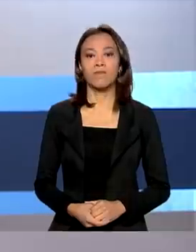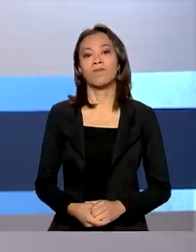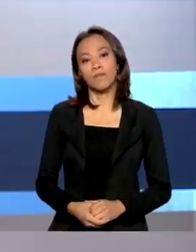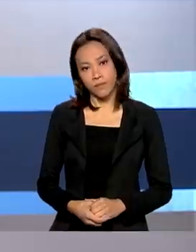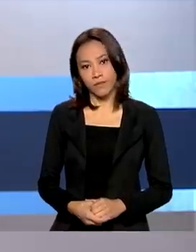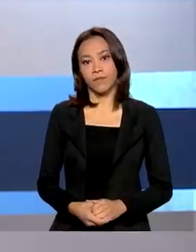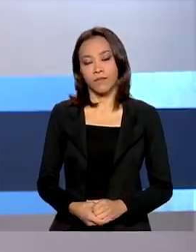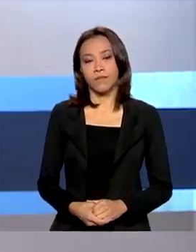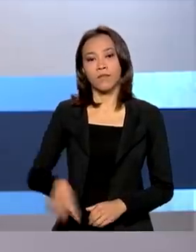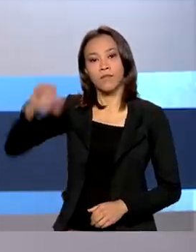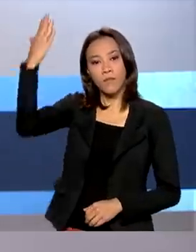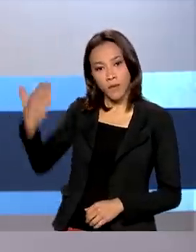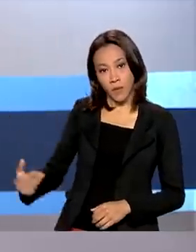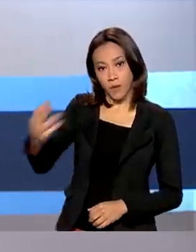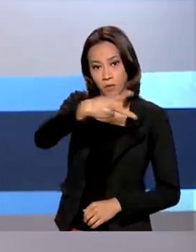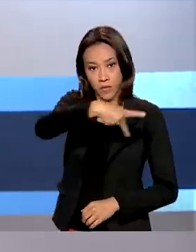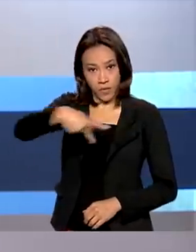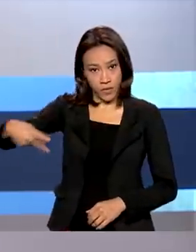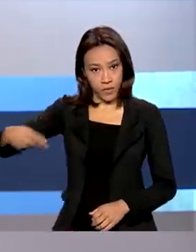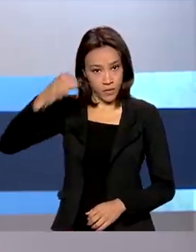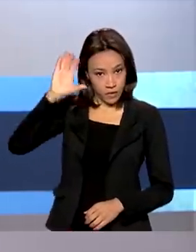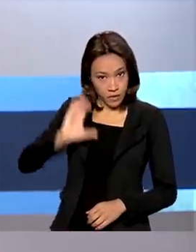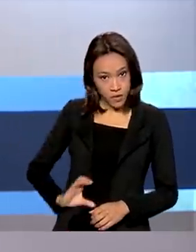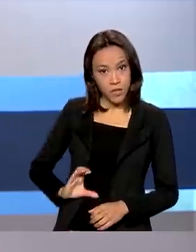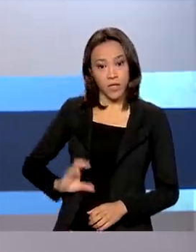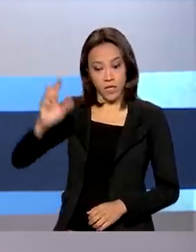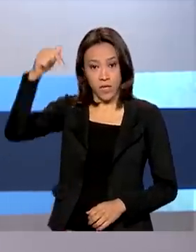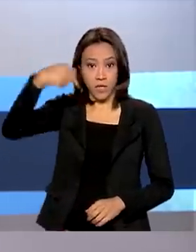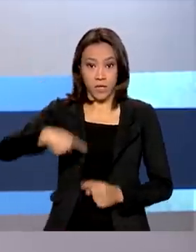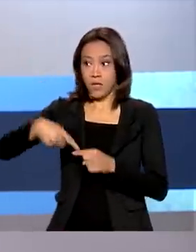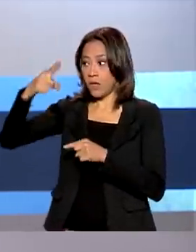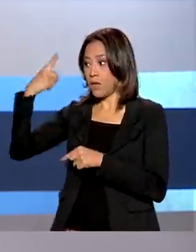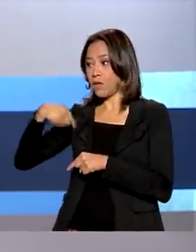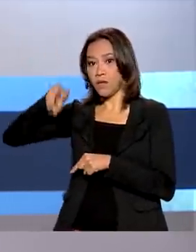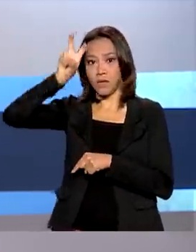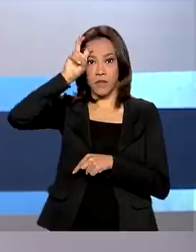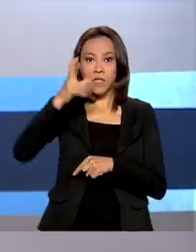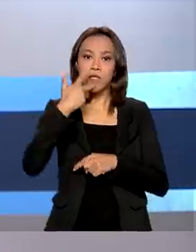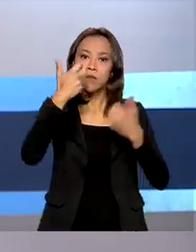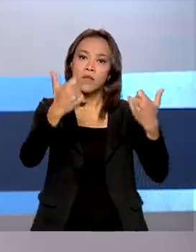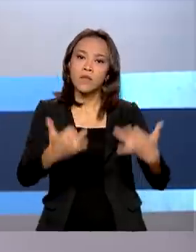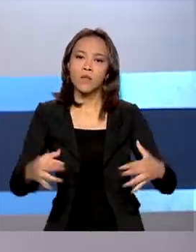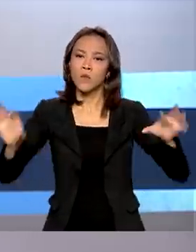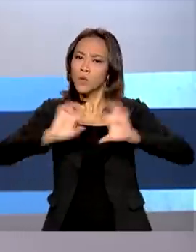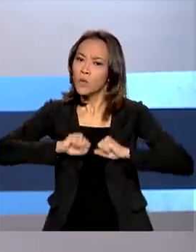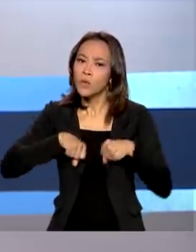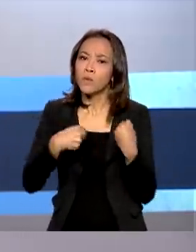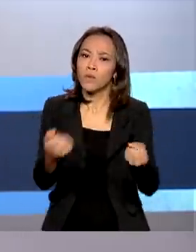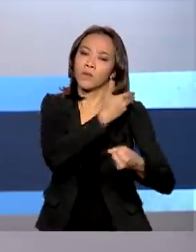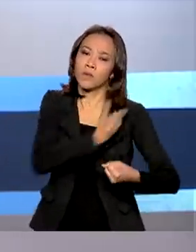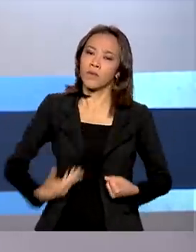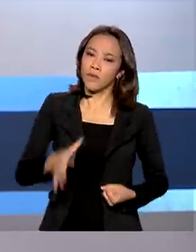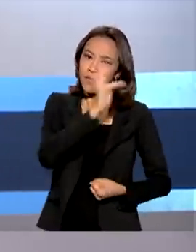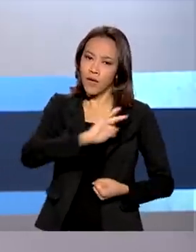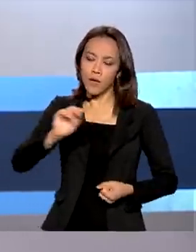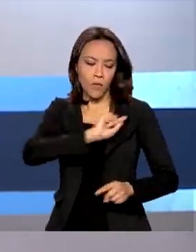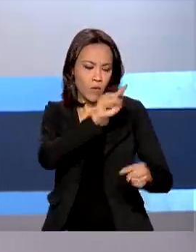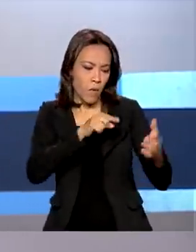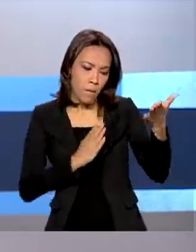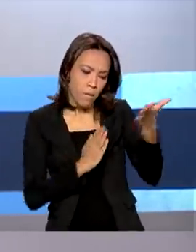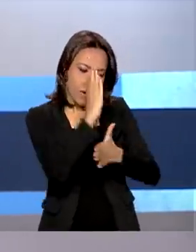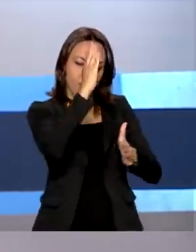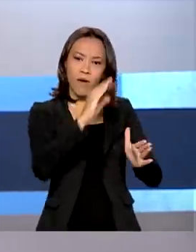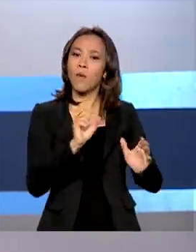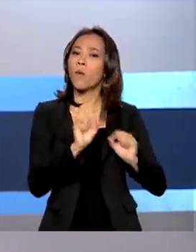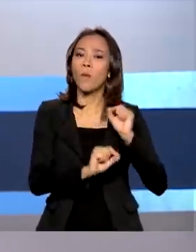O ministro da Cidadania falou nesta quinta-feira sobre os esforços do governo federal para sensibilizar a aprovação da PEC